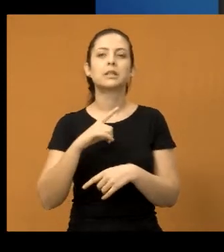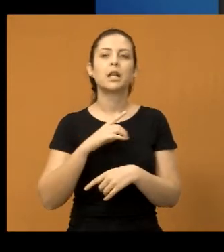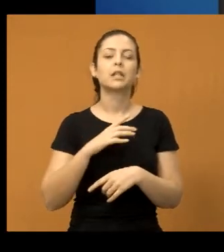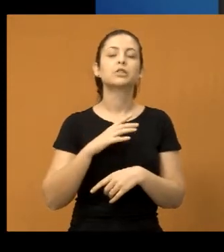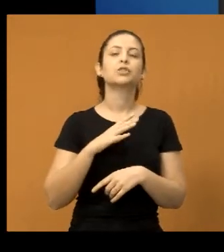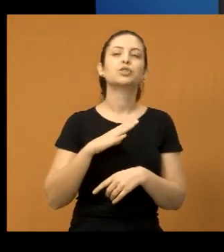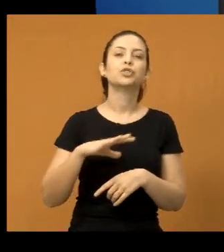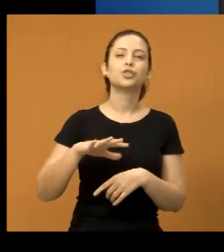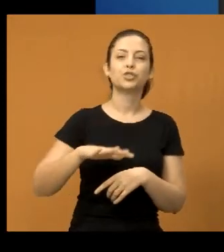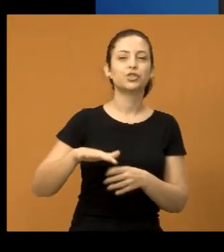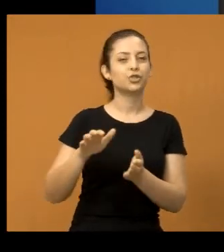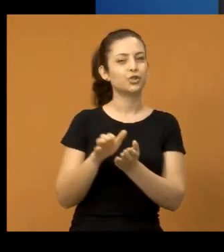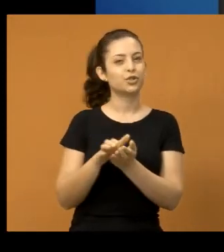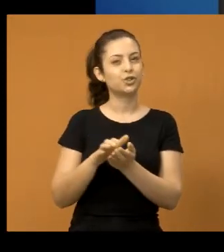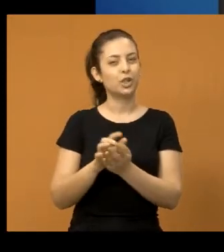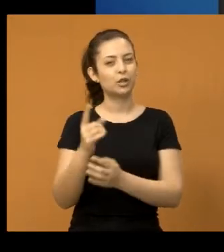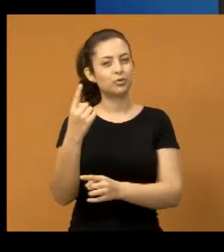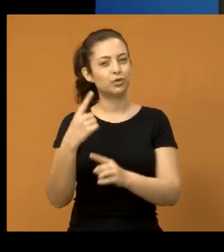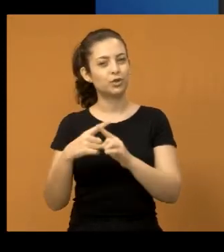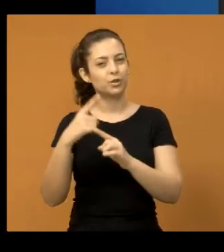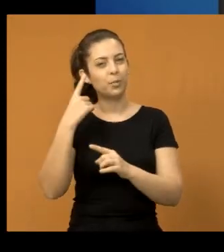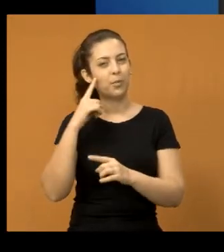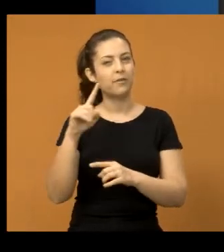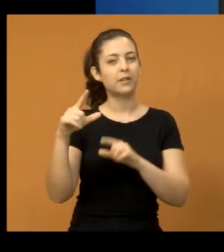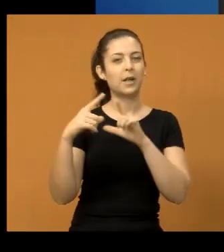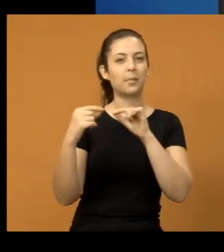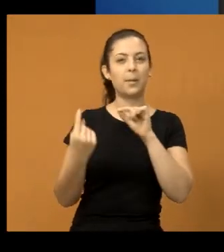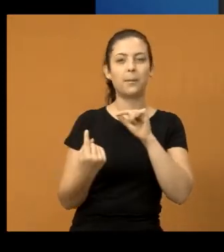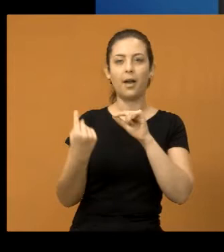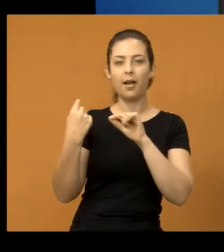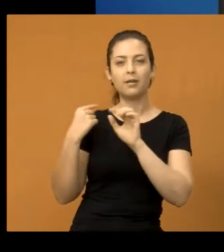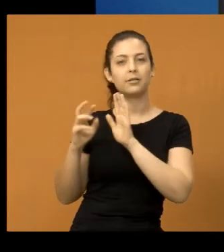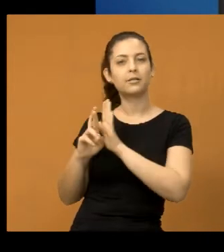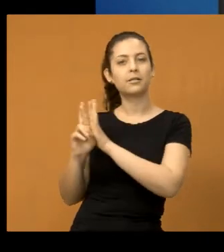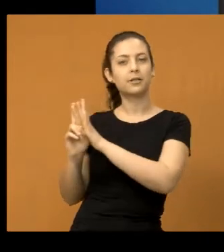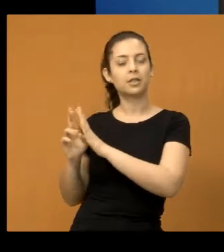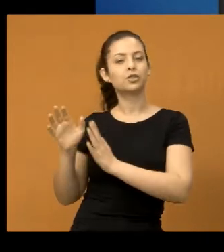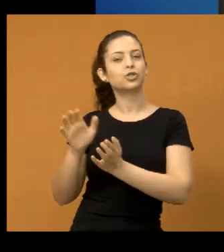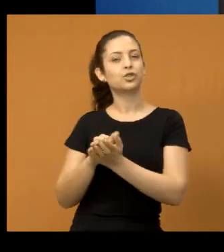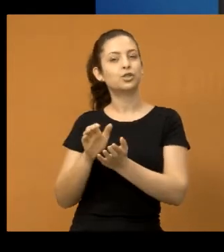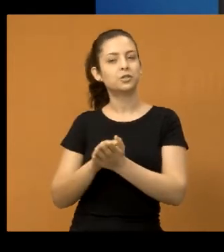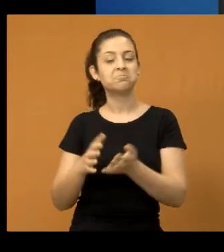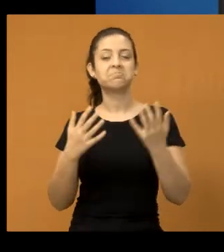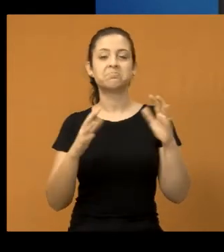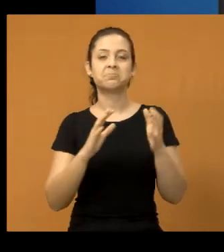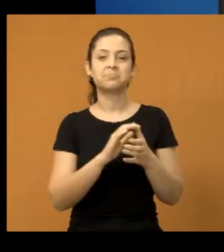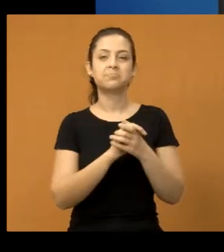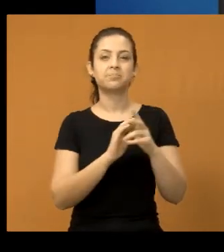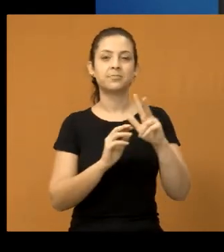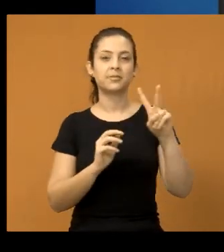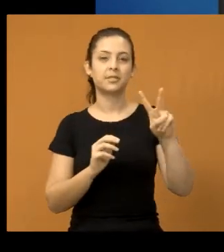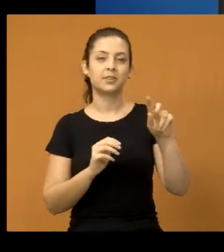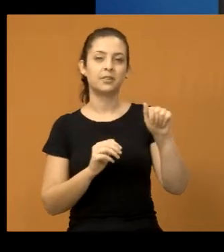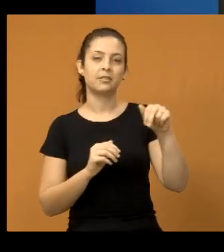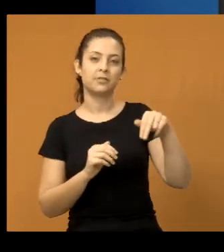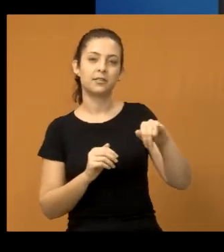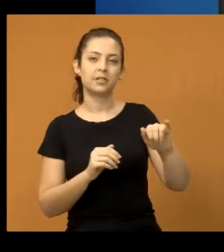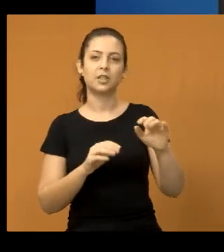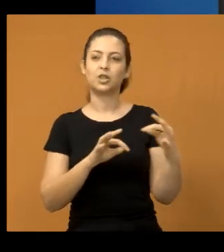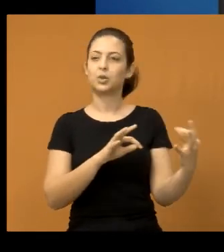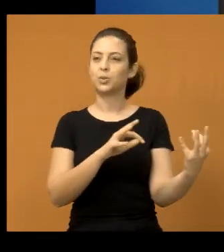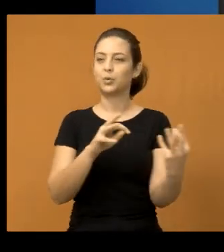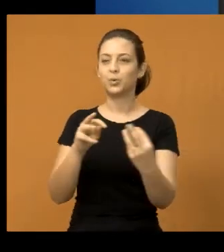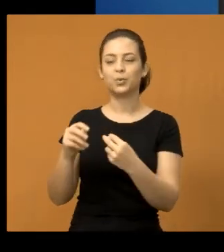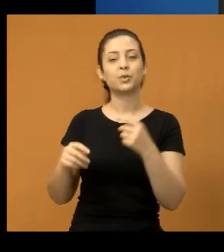Jacareí, eu me lembro muito bem uma das vezes aí, foi até em Brasília, representando a cidade de Jacareí. Então, parabéns à dona Vani, e parabéns a todas